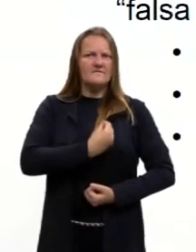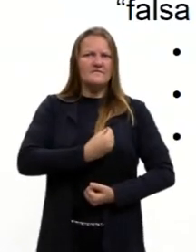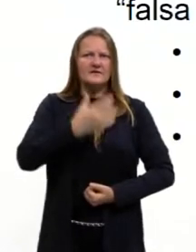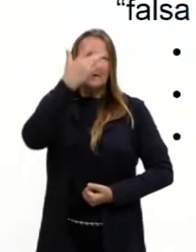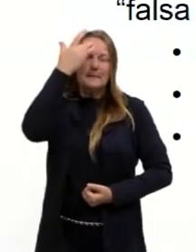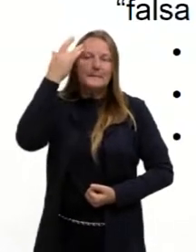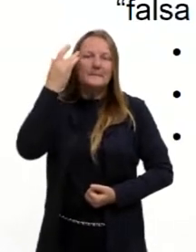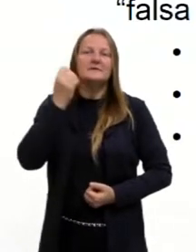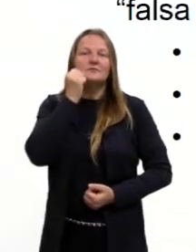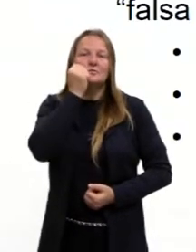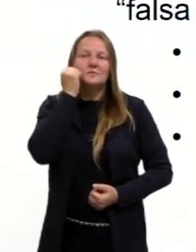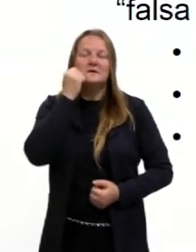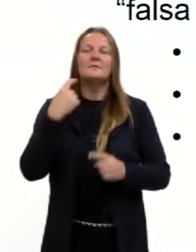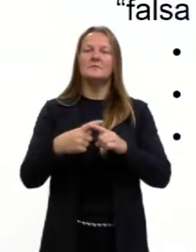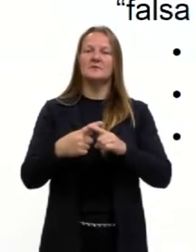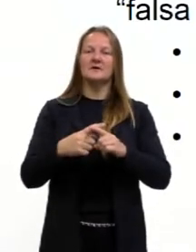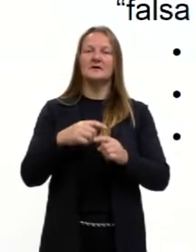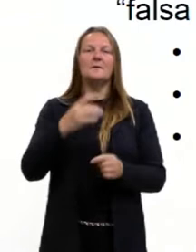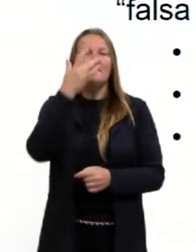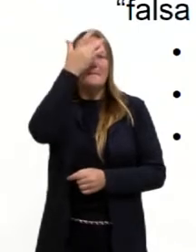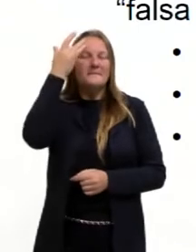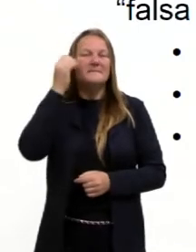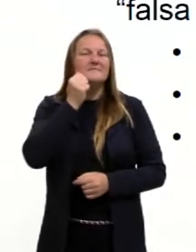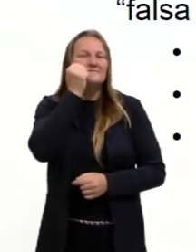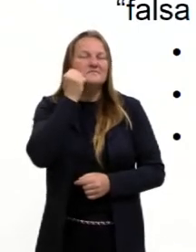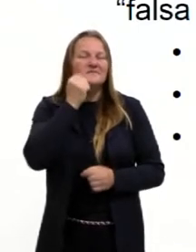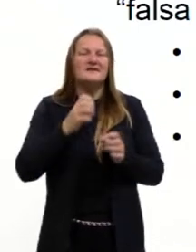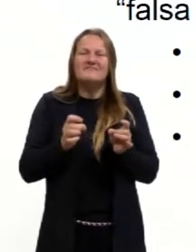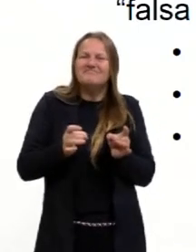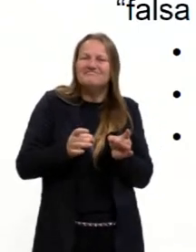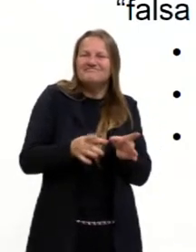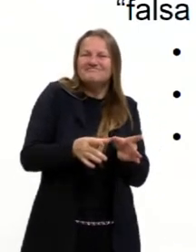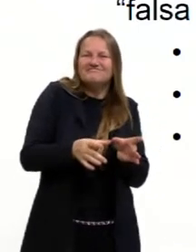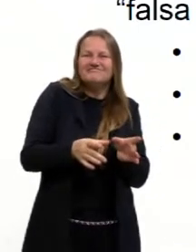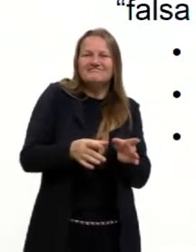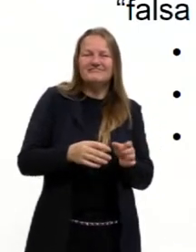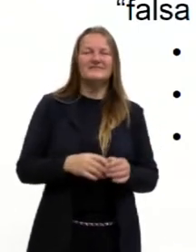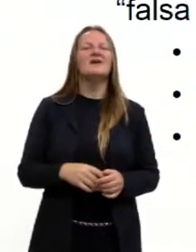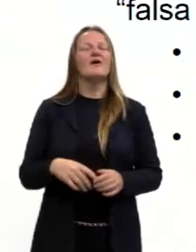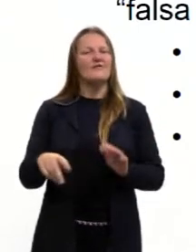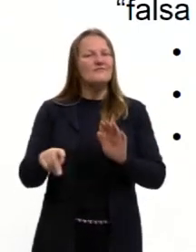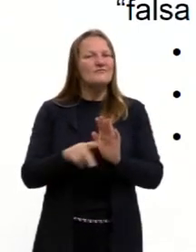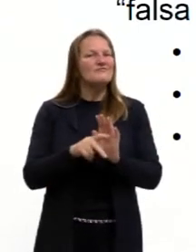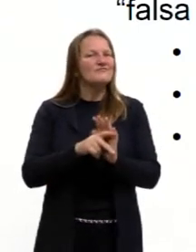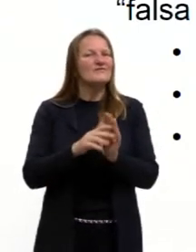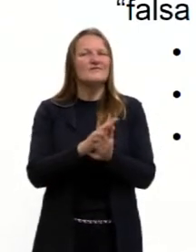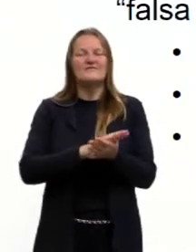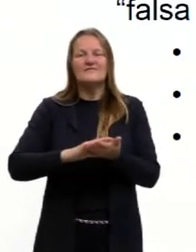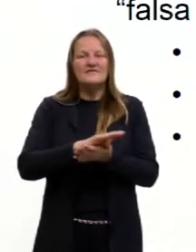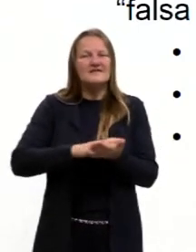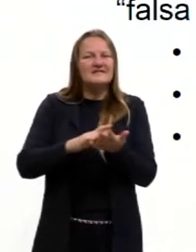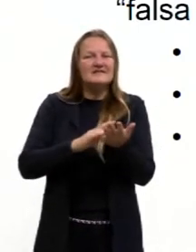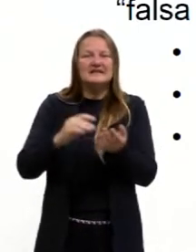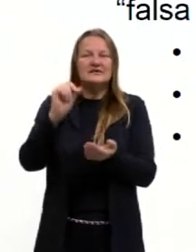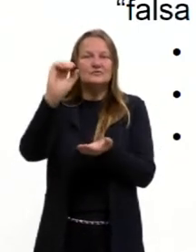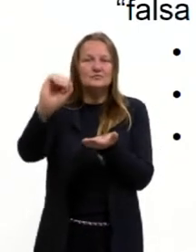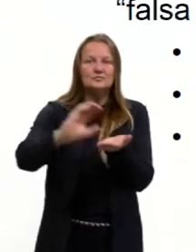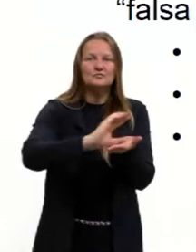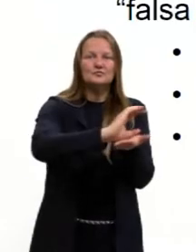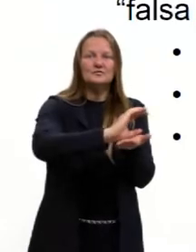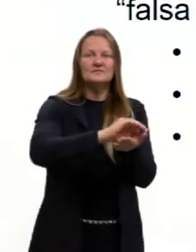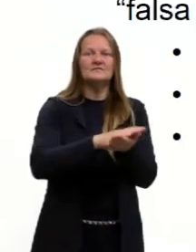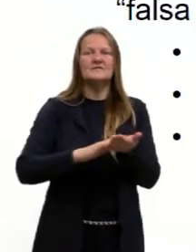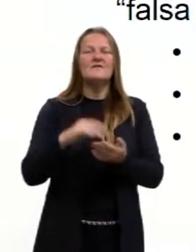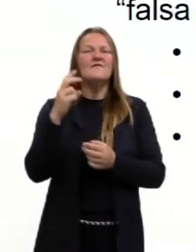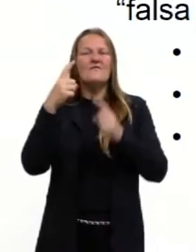os negros. Por quê? Porque eles foram, de certa forma, abandonados à própria sorte. Não foram indenizados, não foram ressarcidos pela